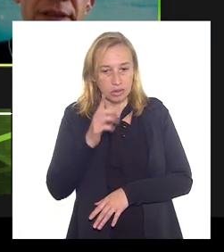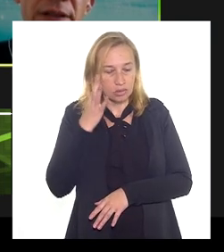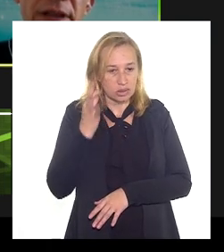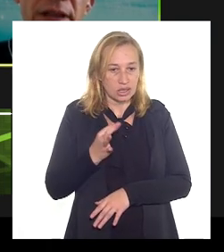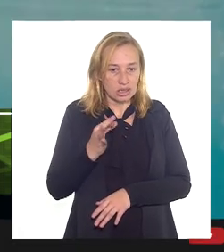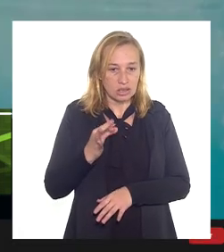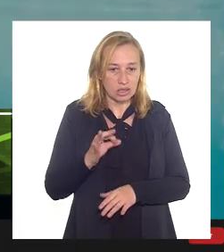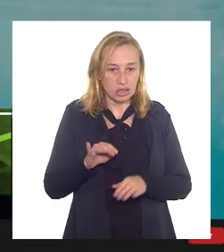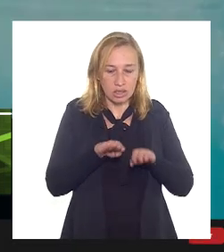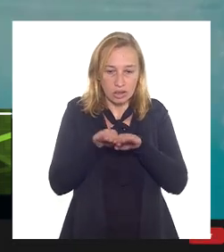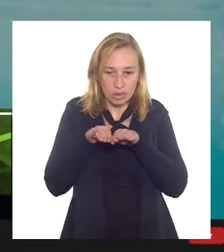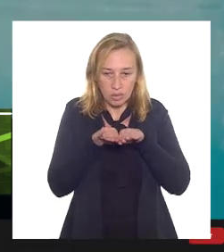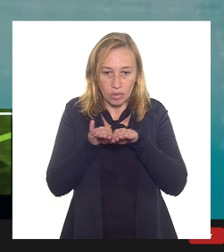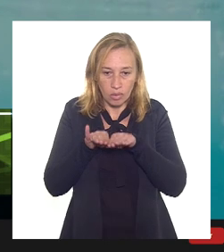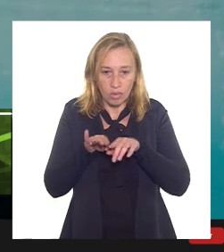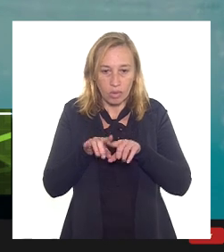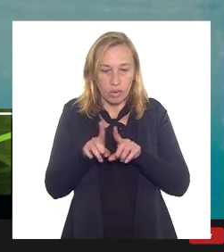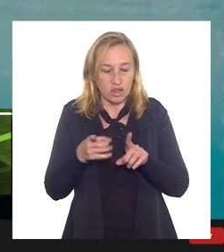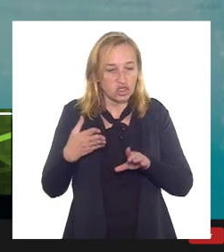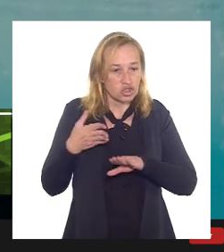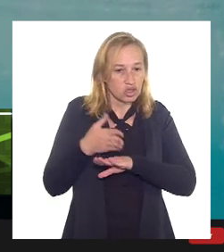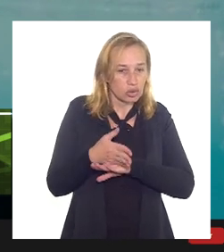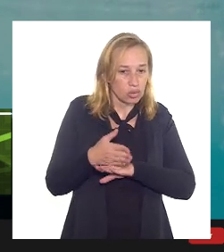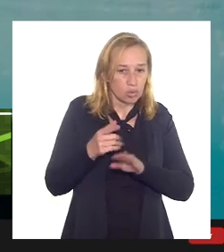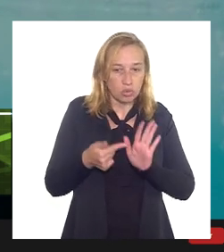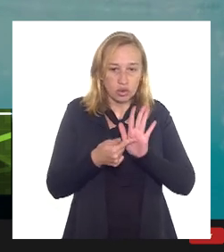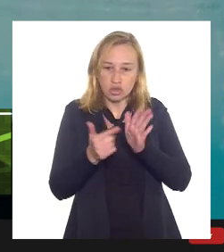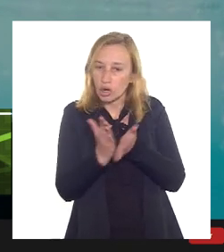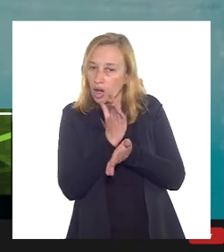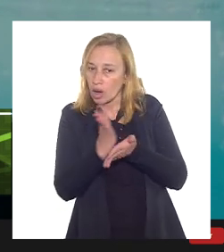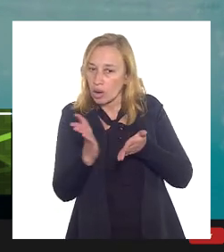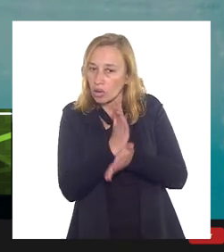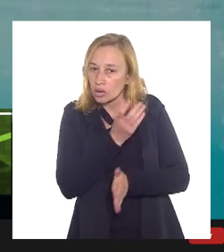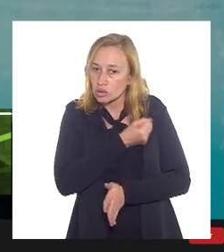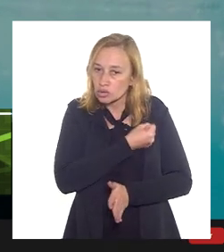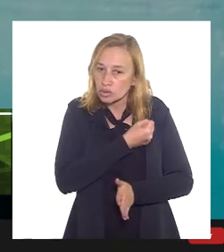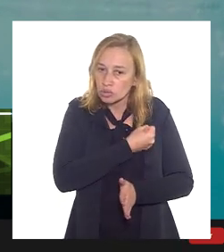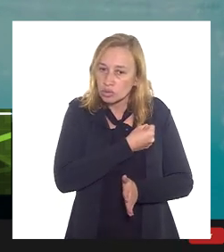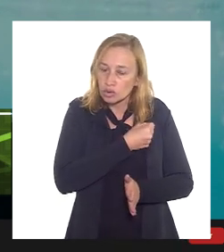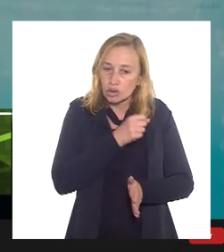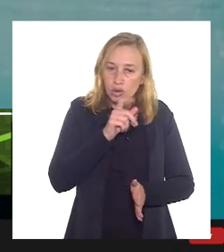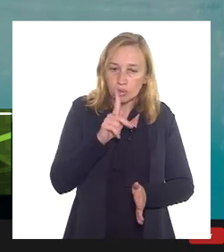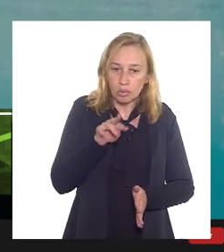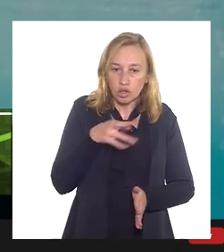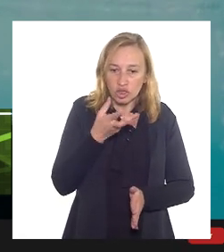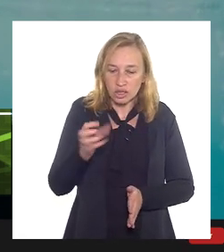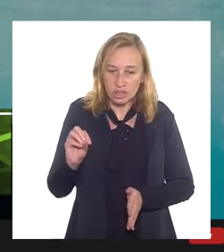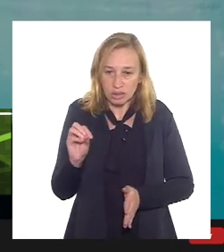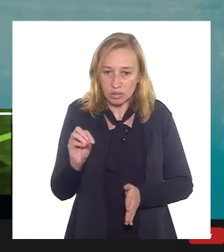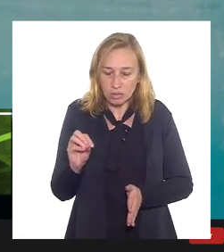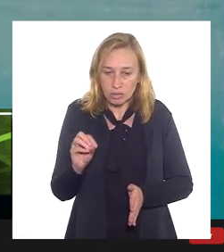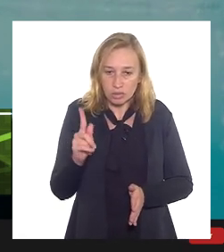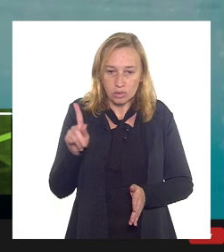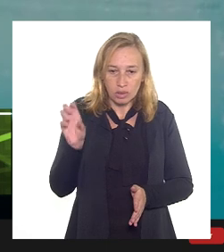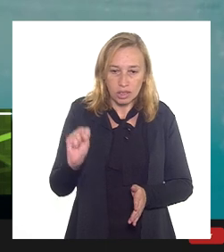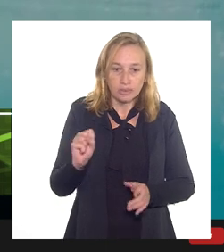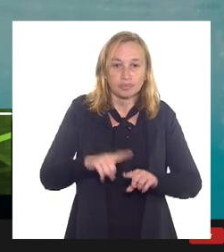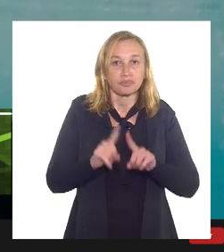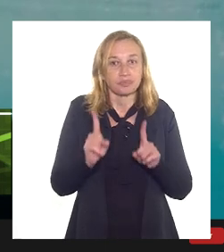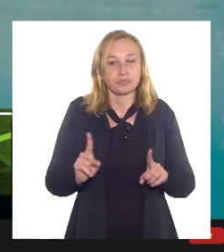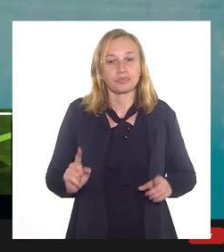proporção né eu acho o Alvo chegou a mostrar alguns dados né de projeção de reinjeção de gás mas